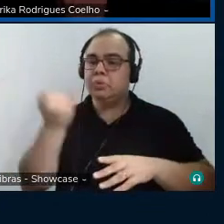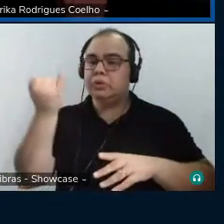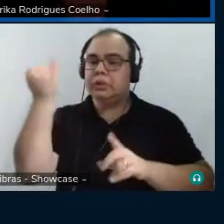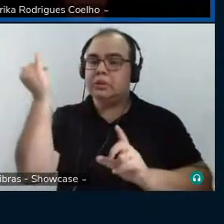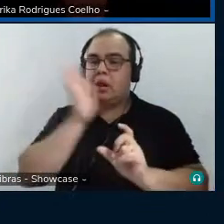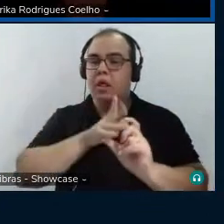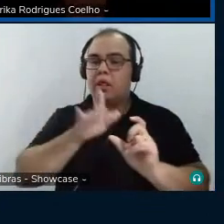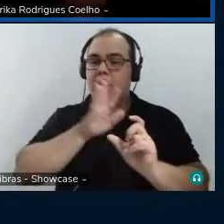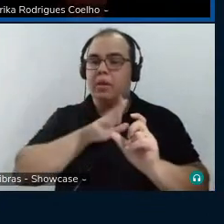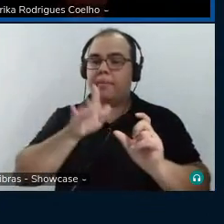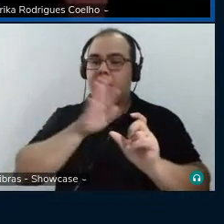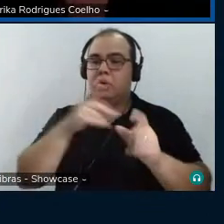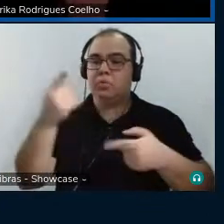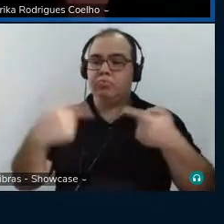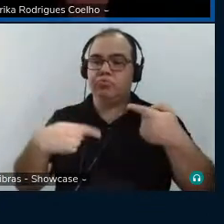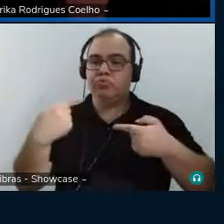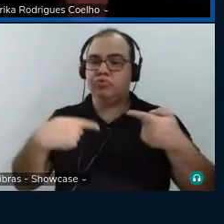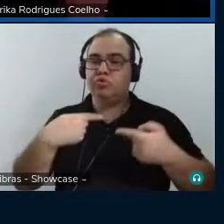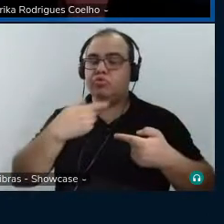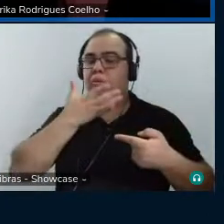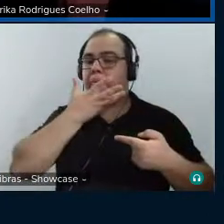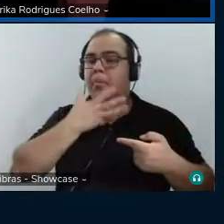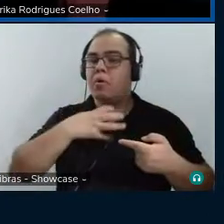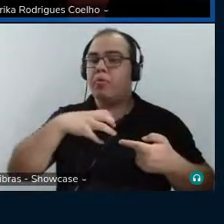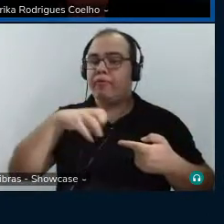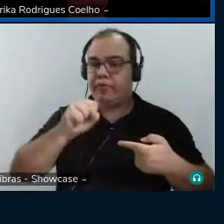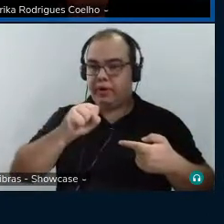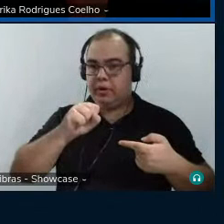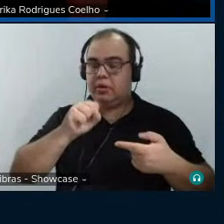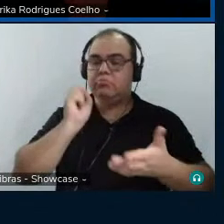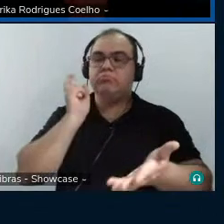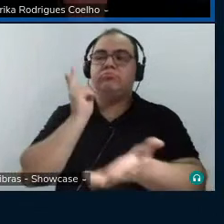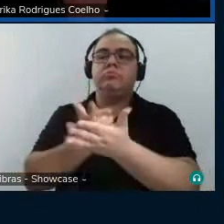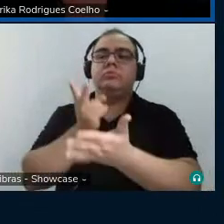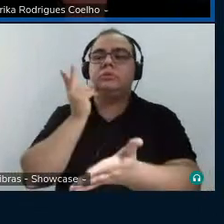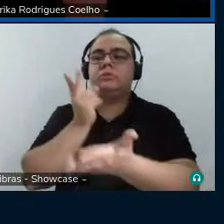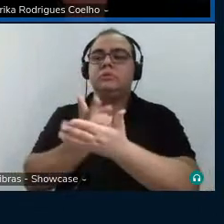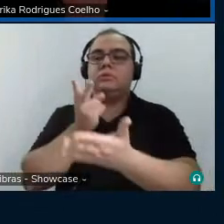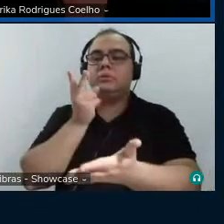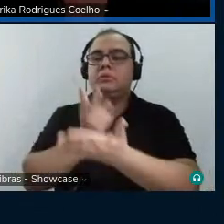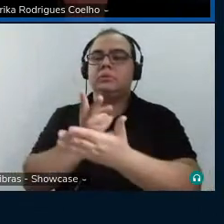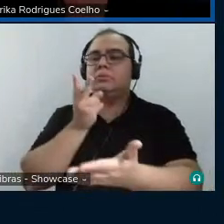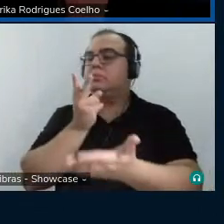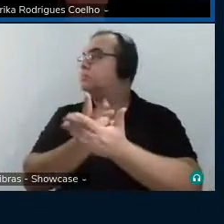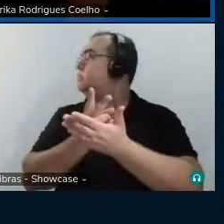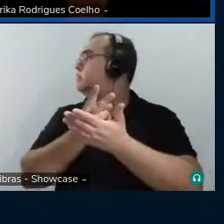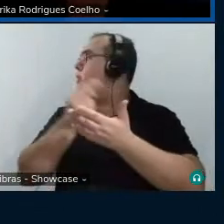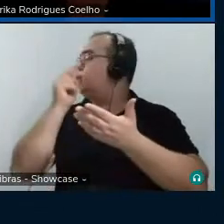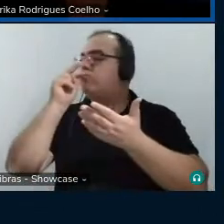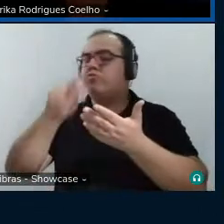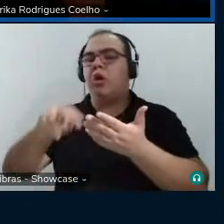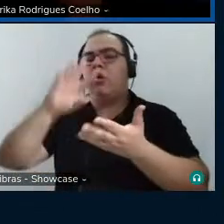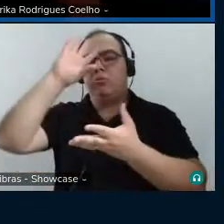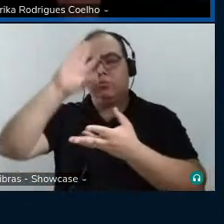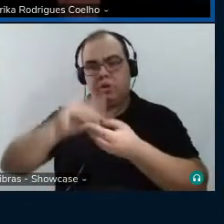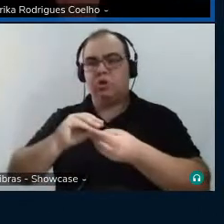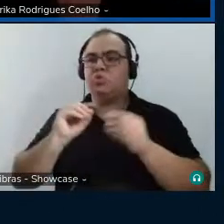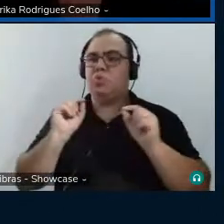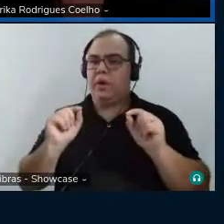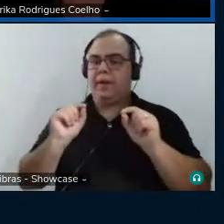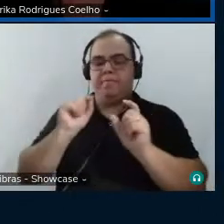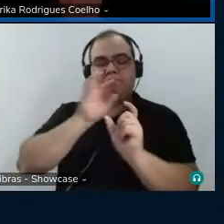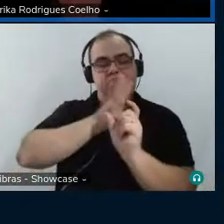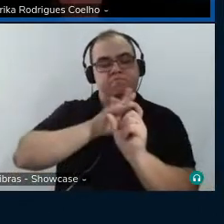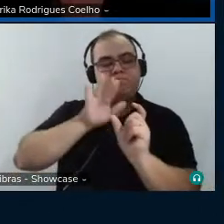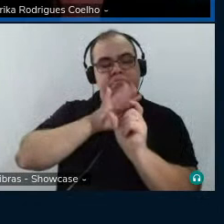letramento político, que é o que o Paulo Freire sempre preza, né? O letramento